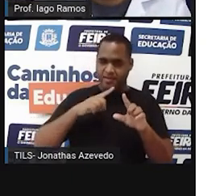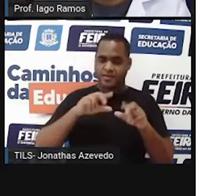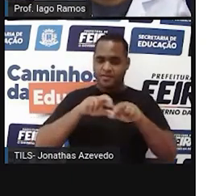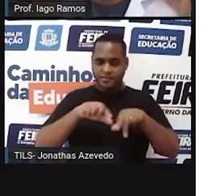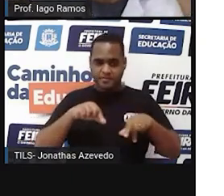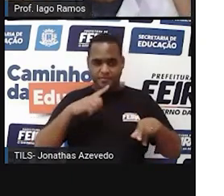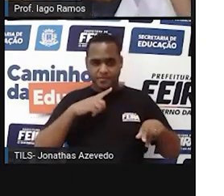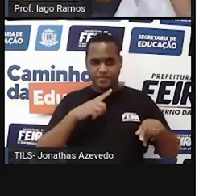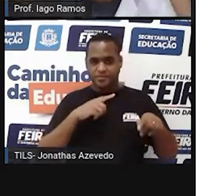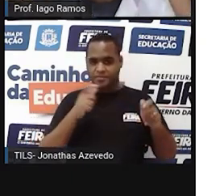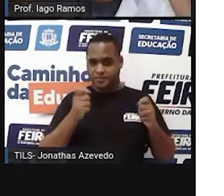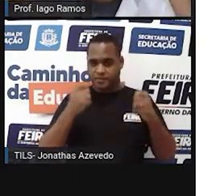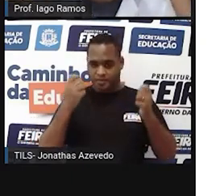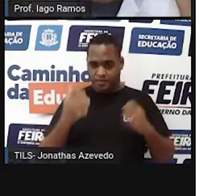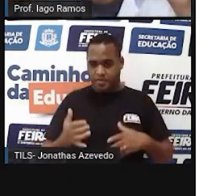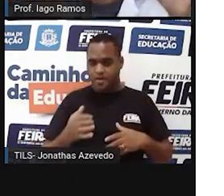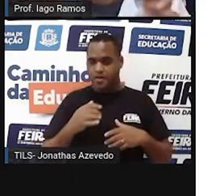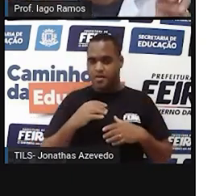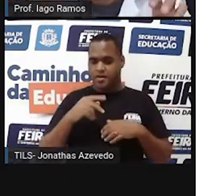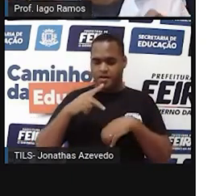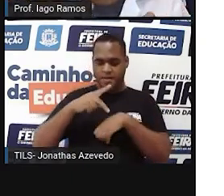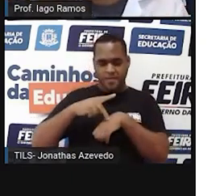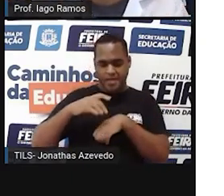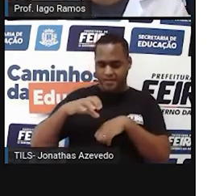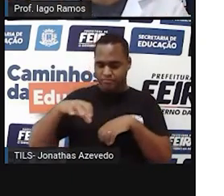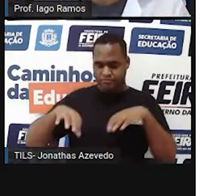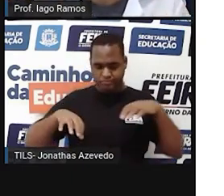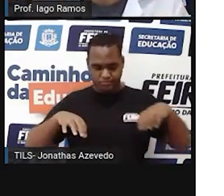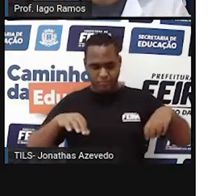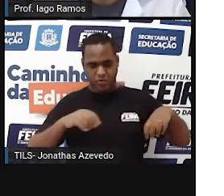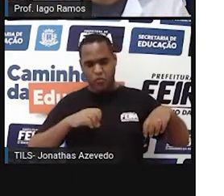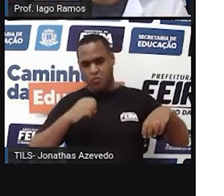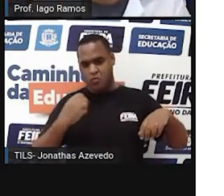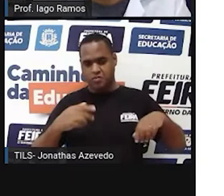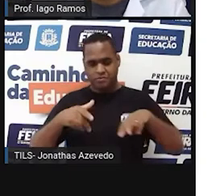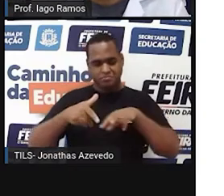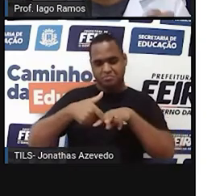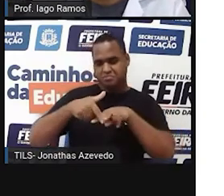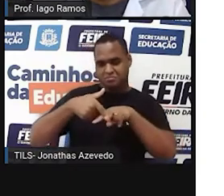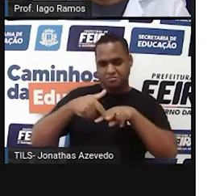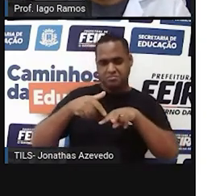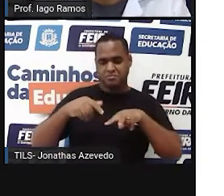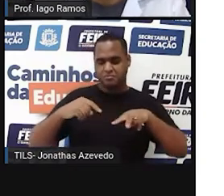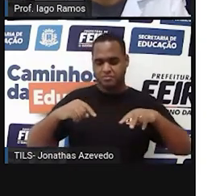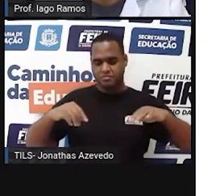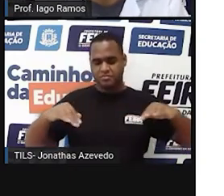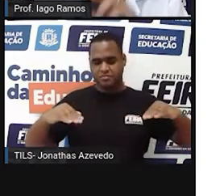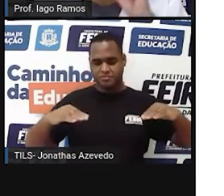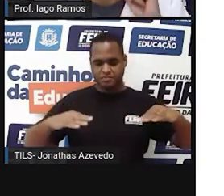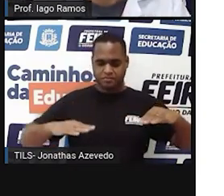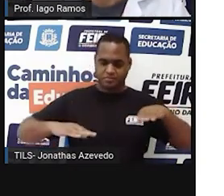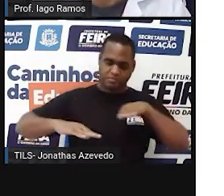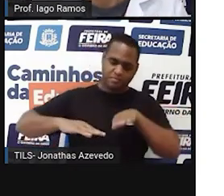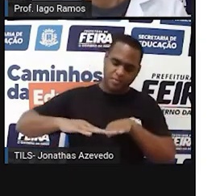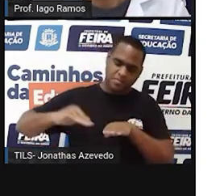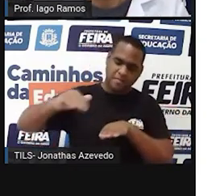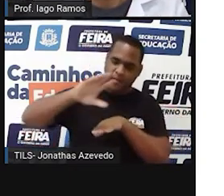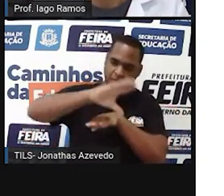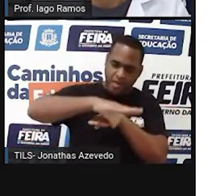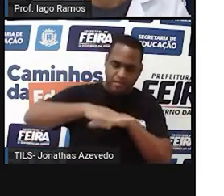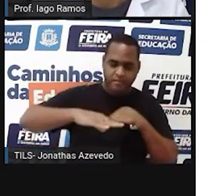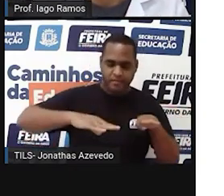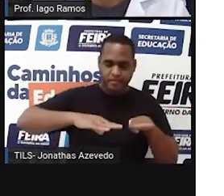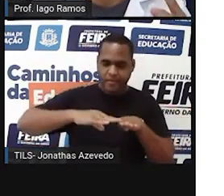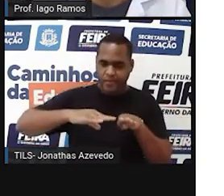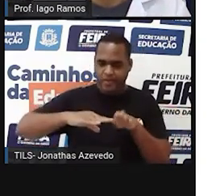as travezinhas ali de pedrinhas ou chinelos. Eu fazia assim. Para medir esses golzinhos aí, eu usava os pés, né?